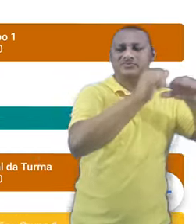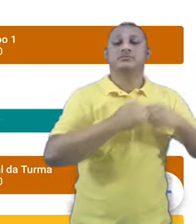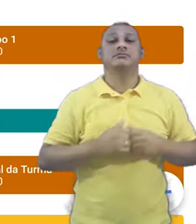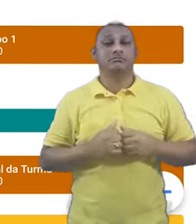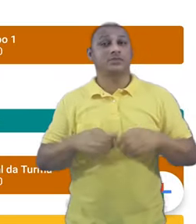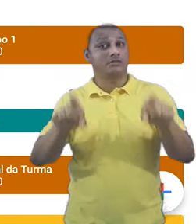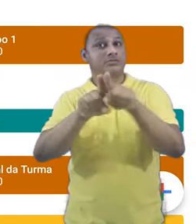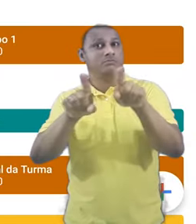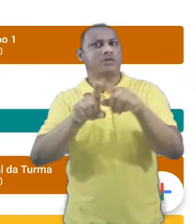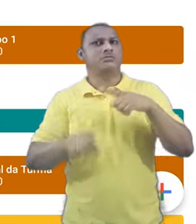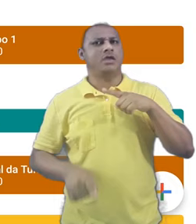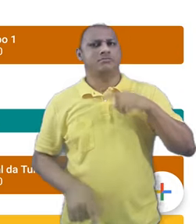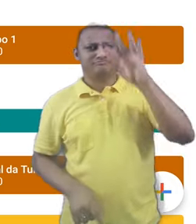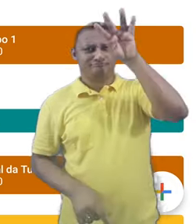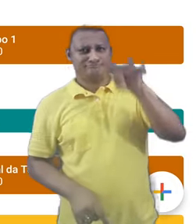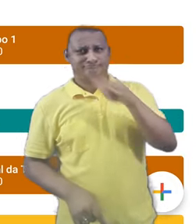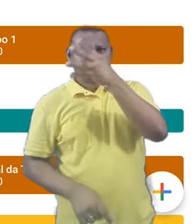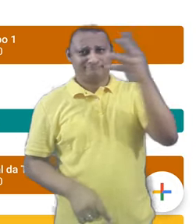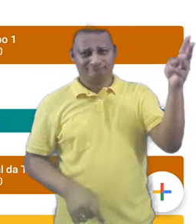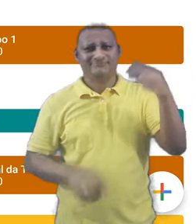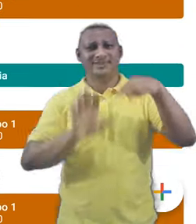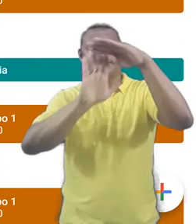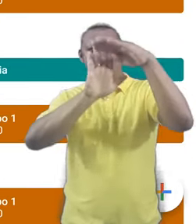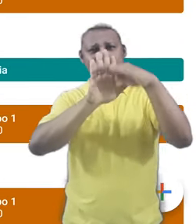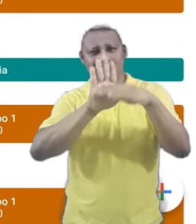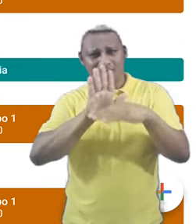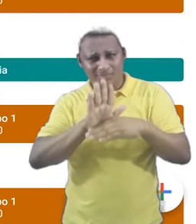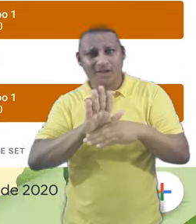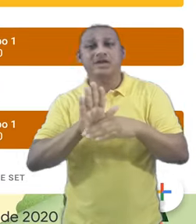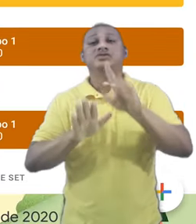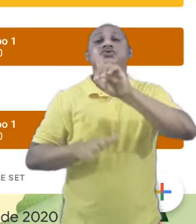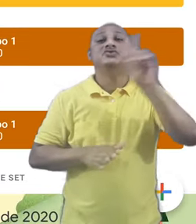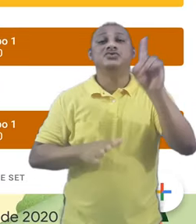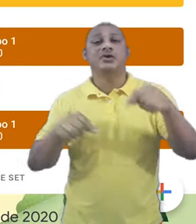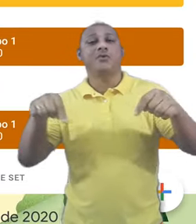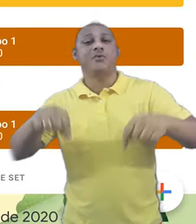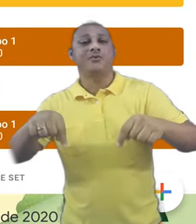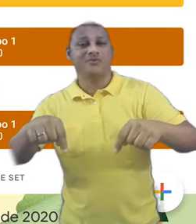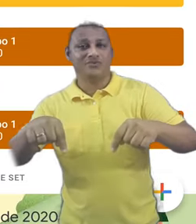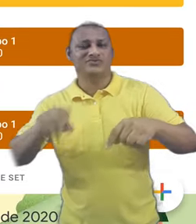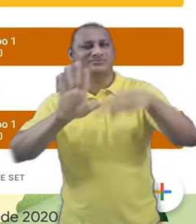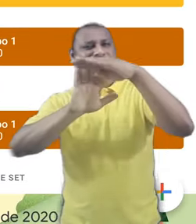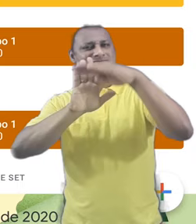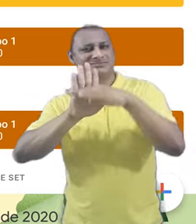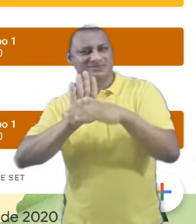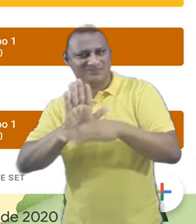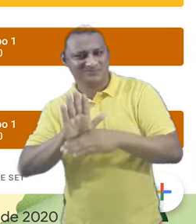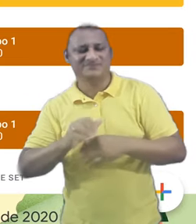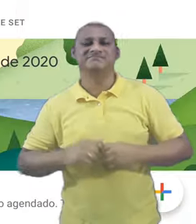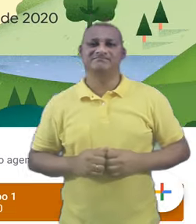Clicando no ícone de calendário, no canto superior direito, voltamos para o dia de hoje na nossa agenda.